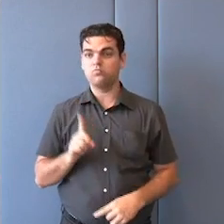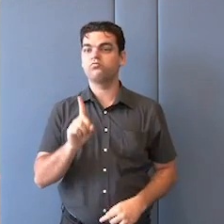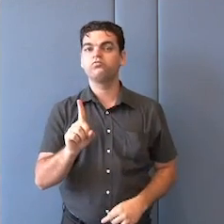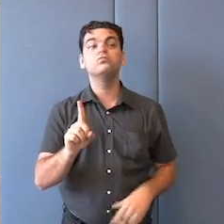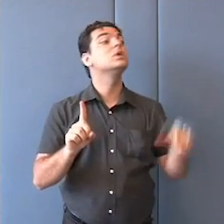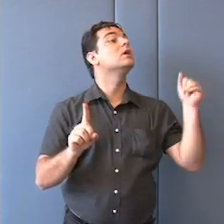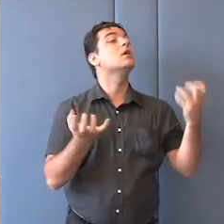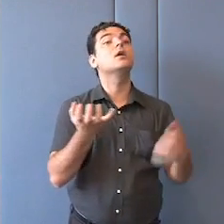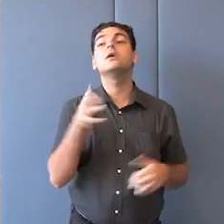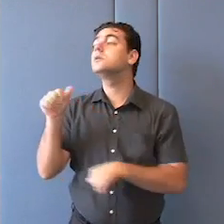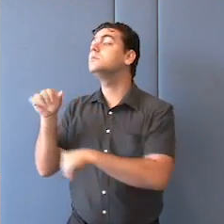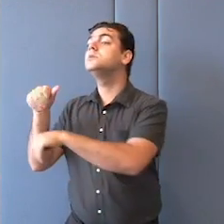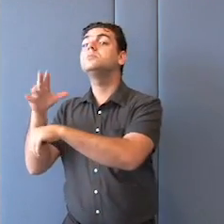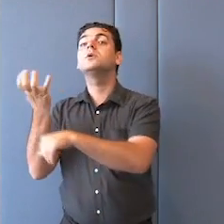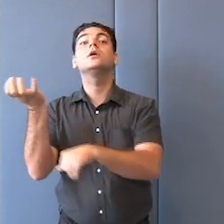quem vier junto vem.